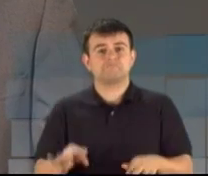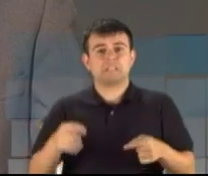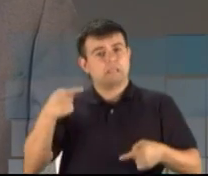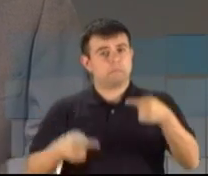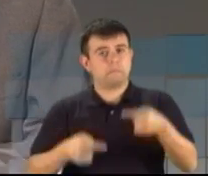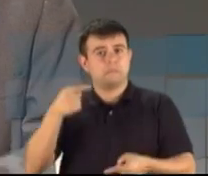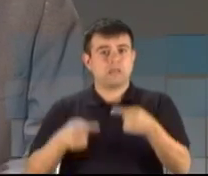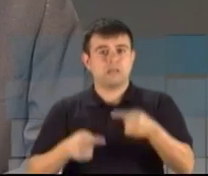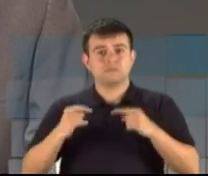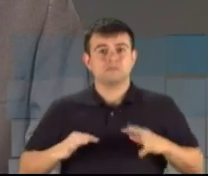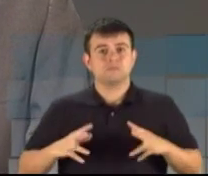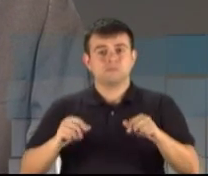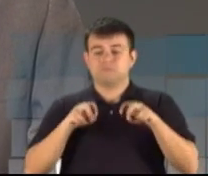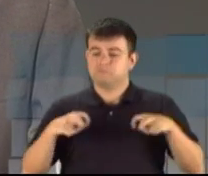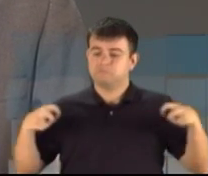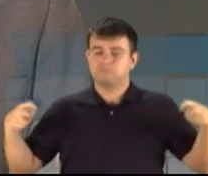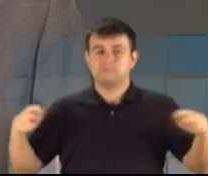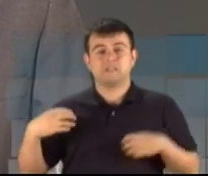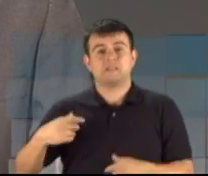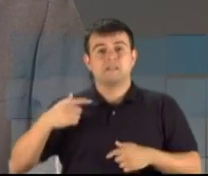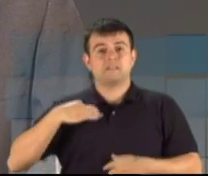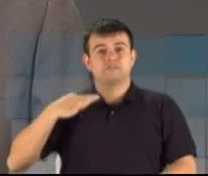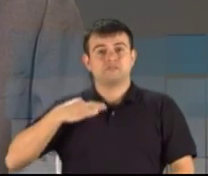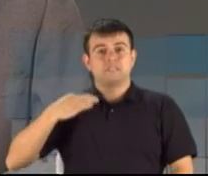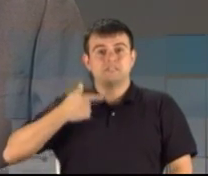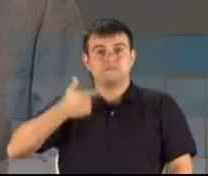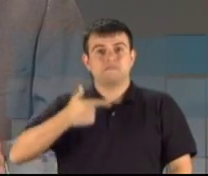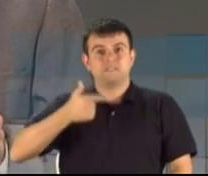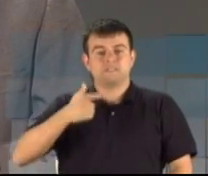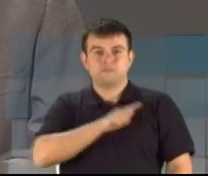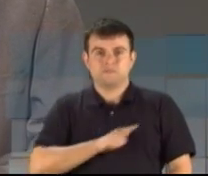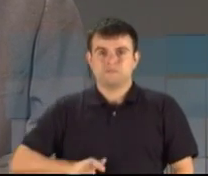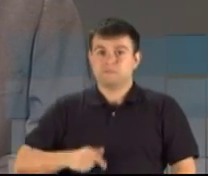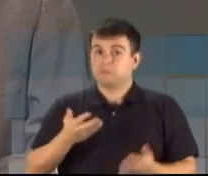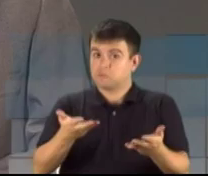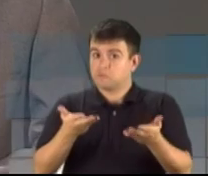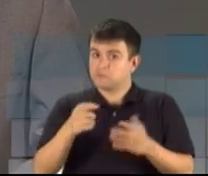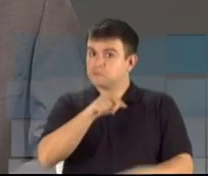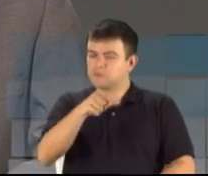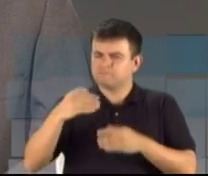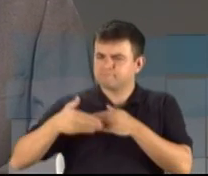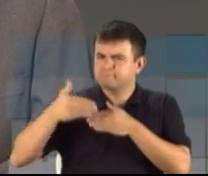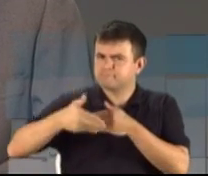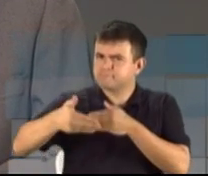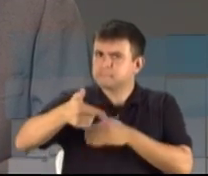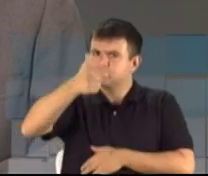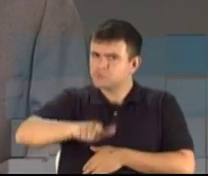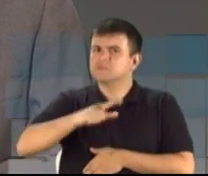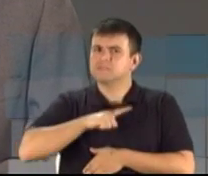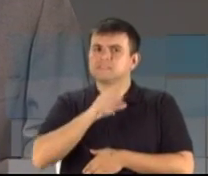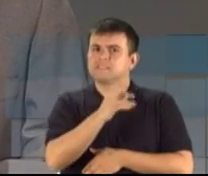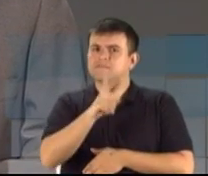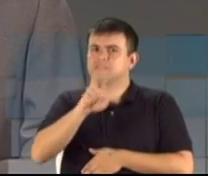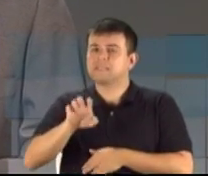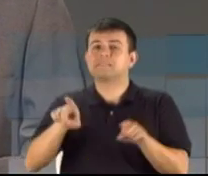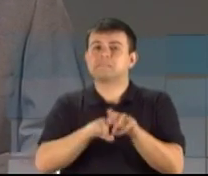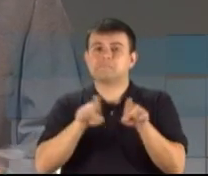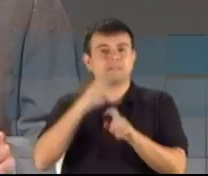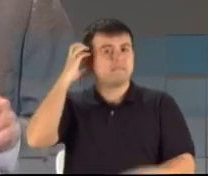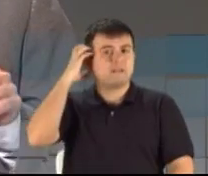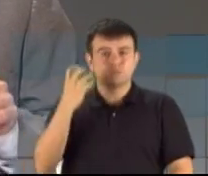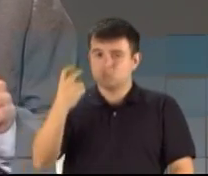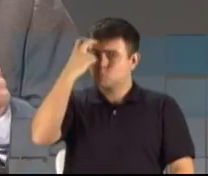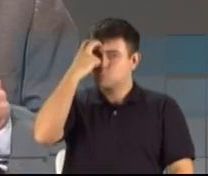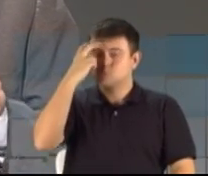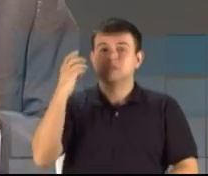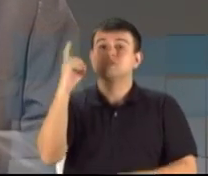todos os candidatos a vice-governador. Convidamos você a acompanhar os próximos debates que a TVE e a Rádio FM Cultura promovem